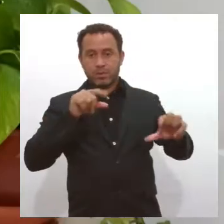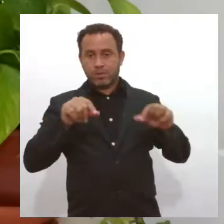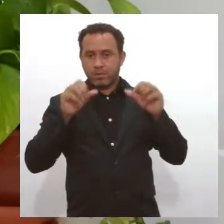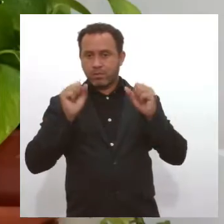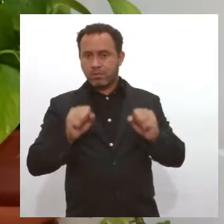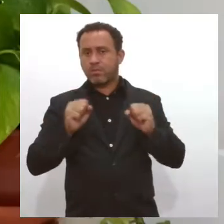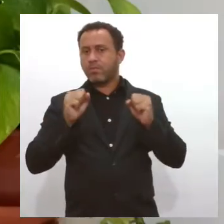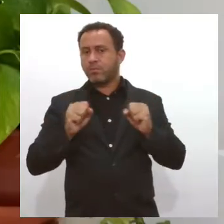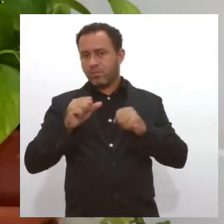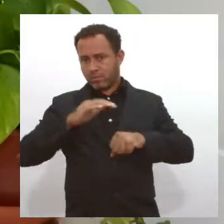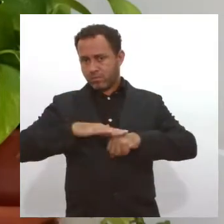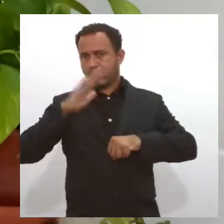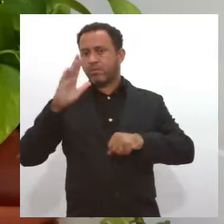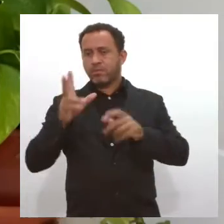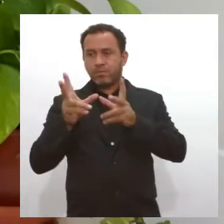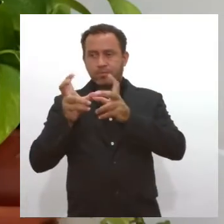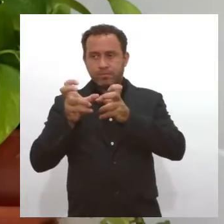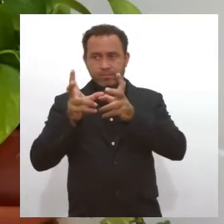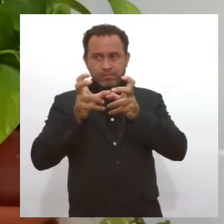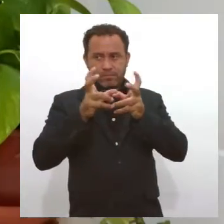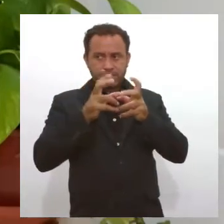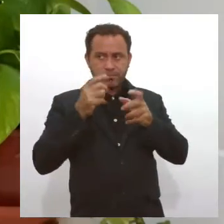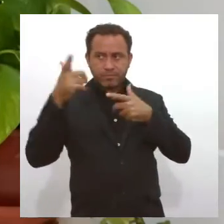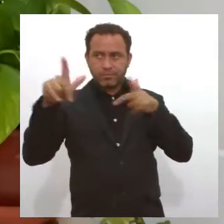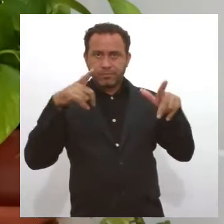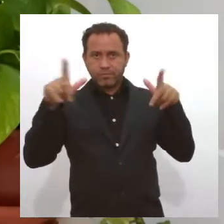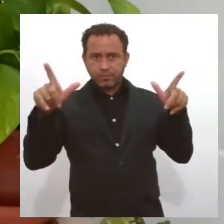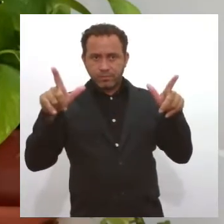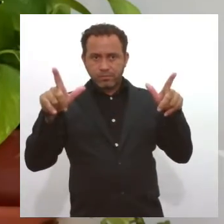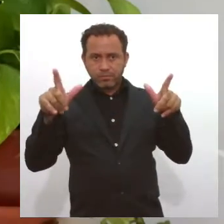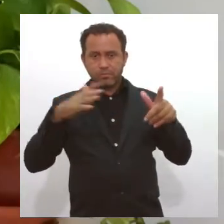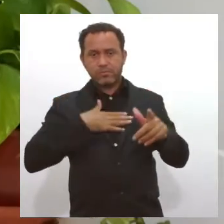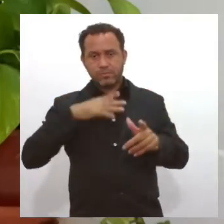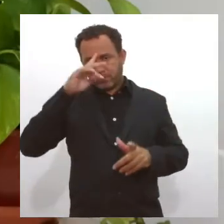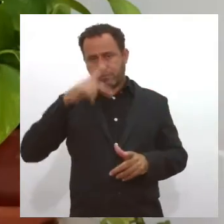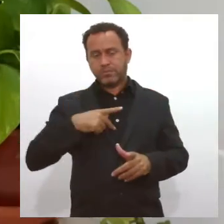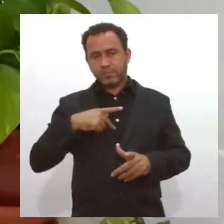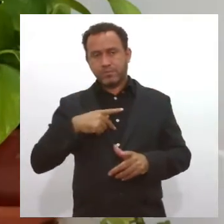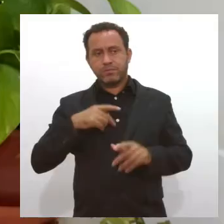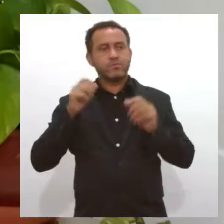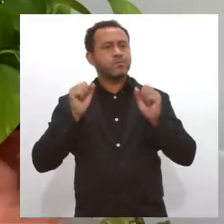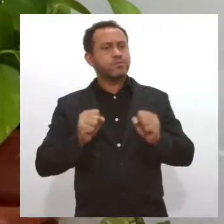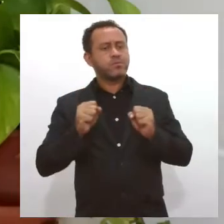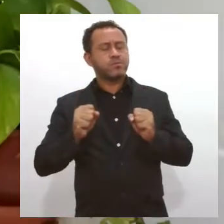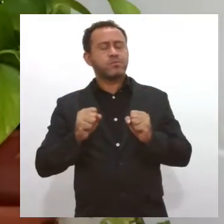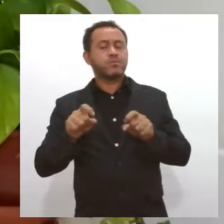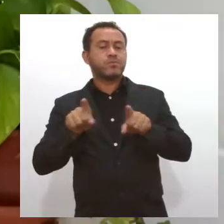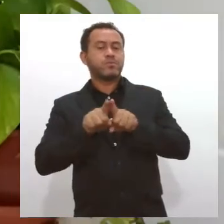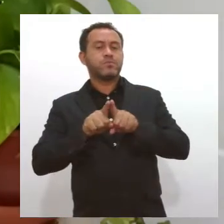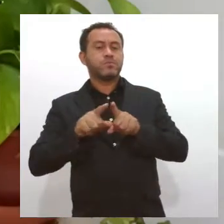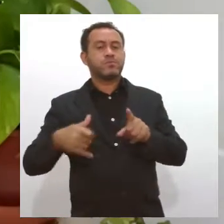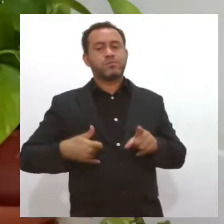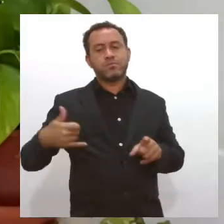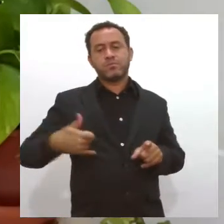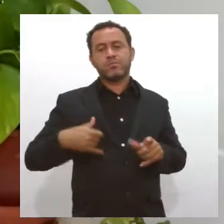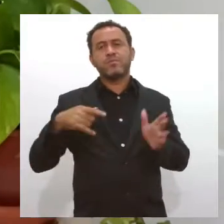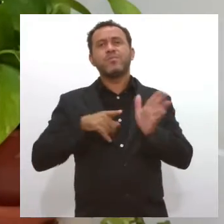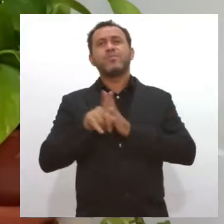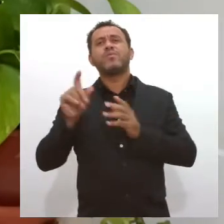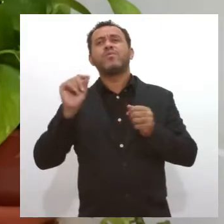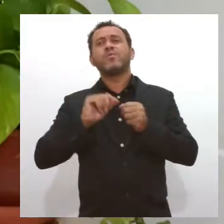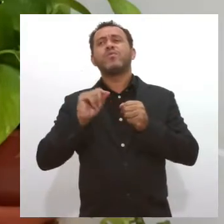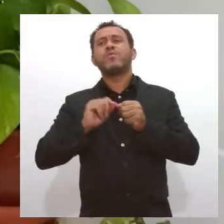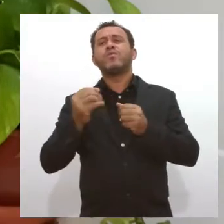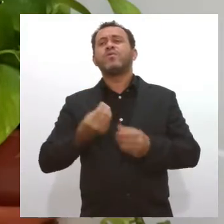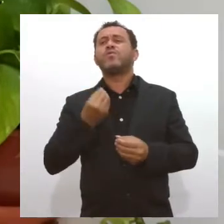estar muito mais perceptíveis para as outras pessoas do que para mim mesma. E eu posso chegar, inclusive, numa idade onde eu me pergunte, qual